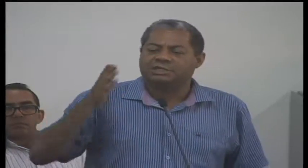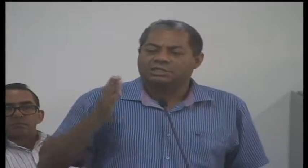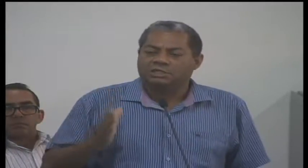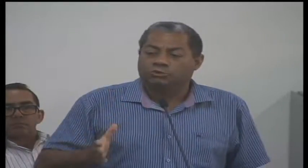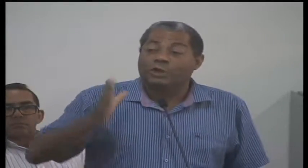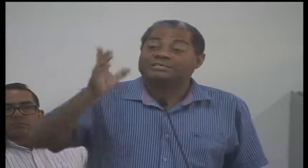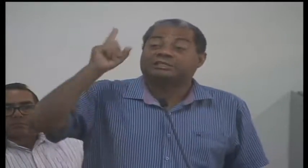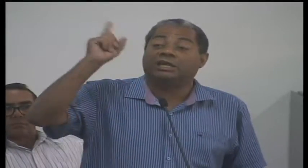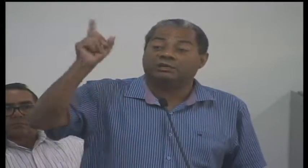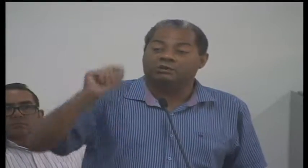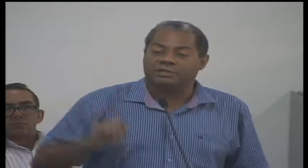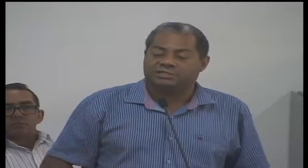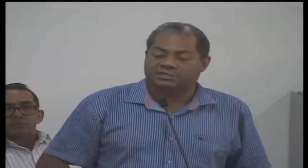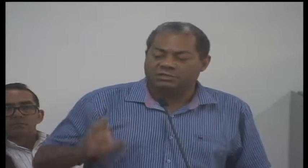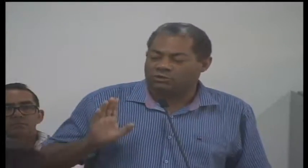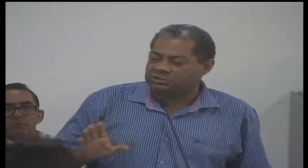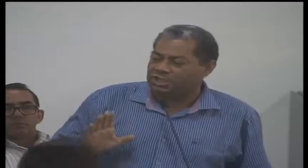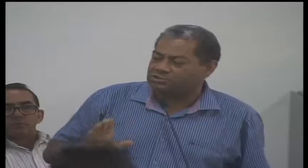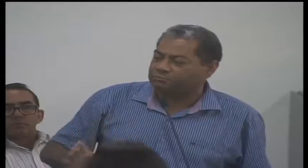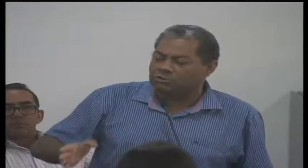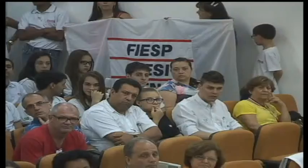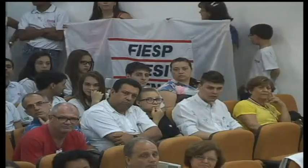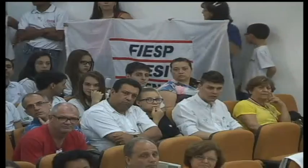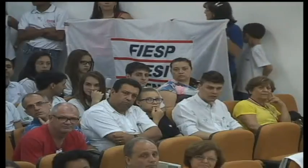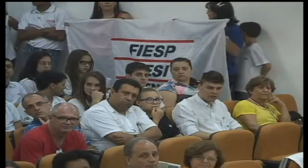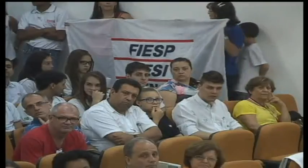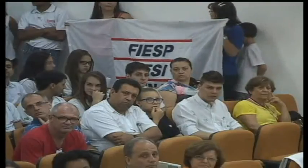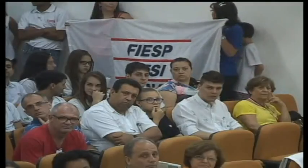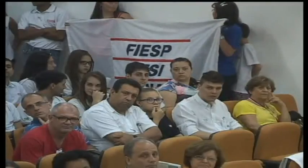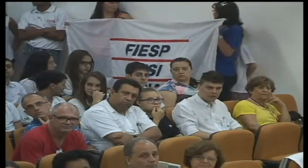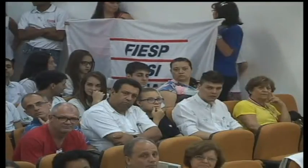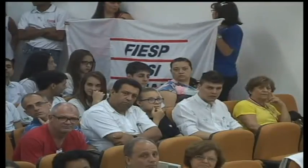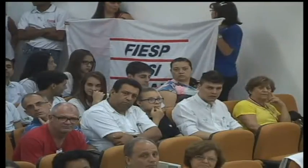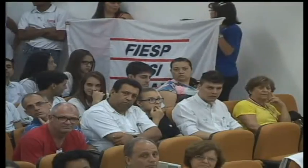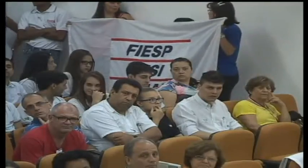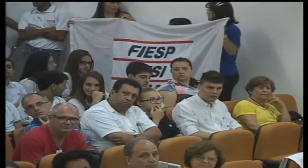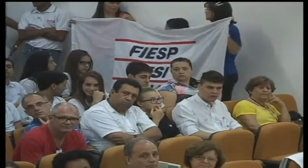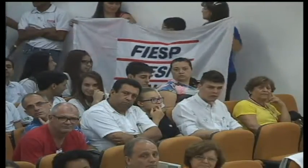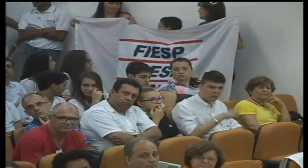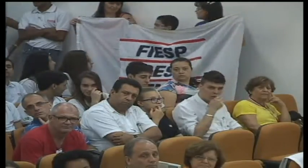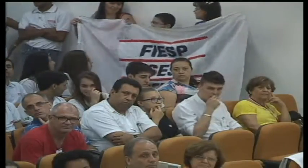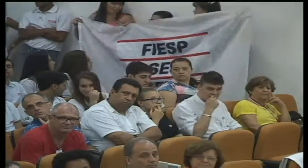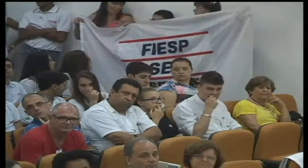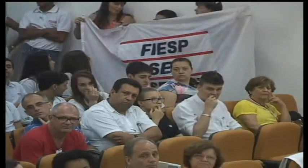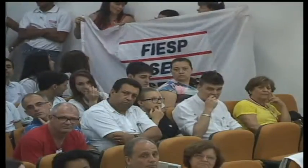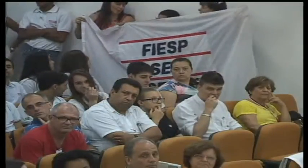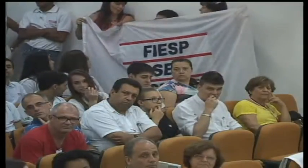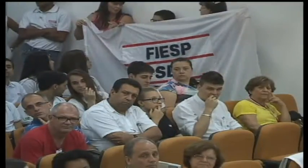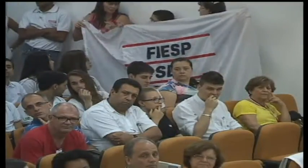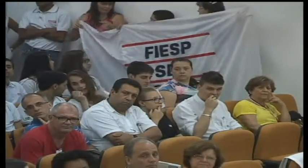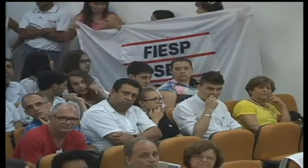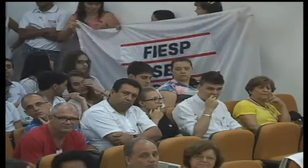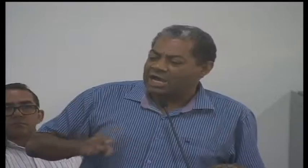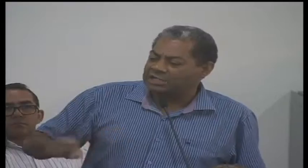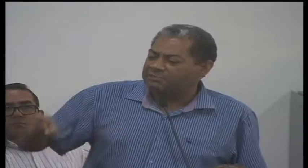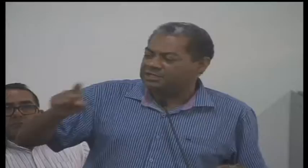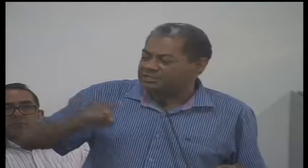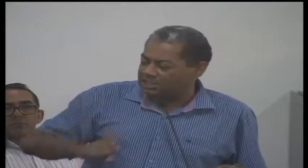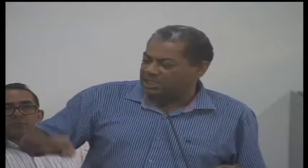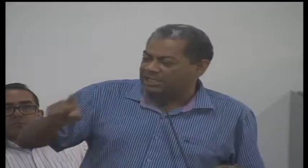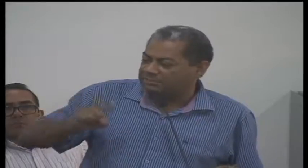bilhões, R$ 2 trilhões e R$ 800 bilhões é muita coisa. E o que o governo federal faz,